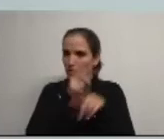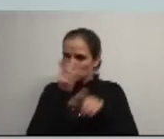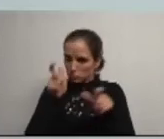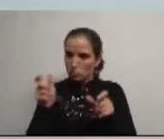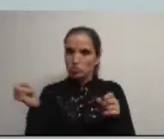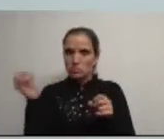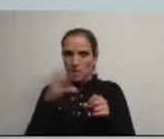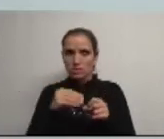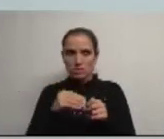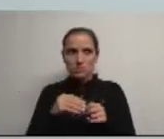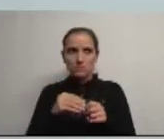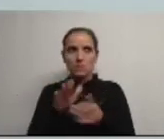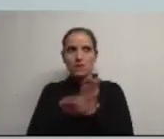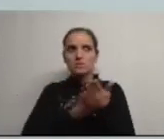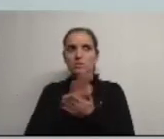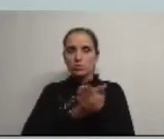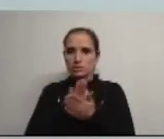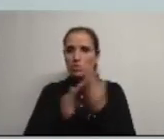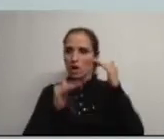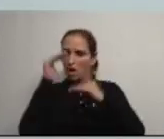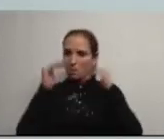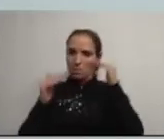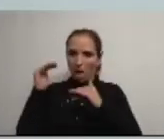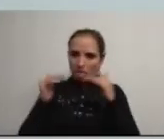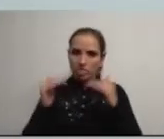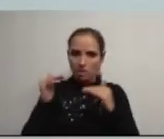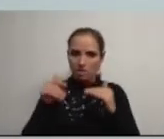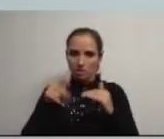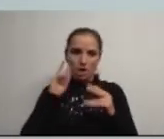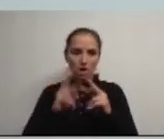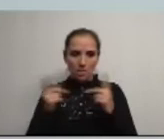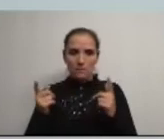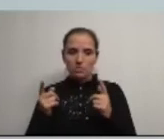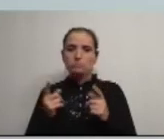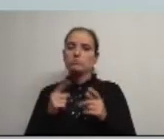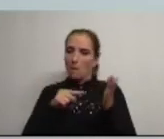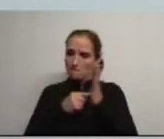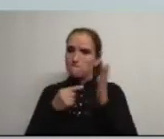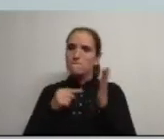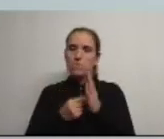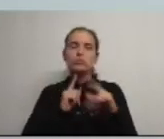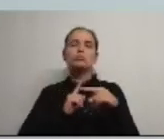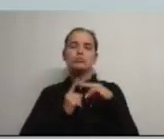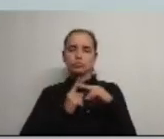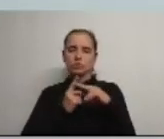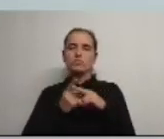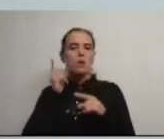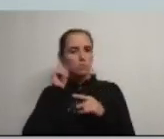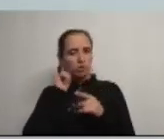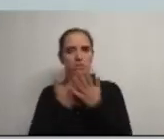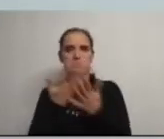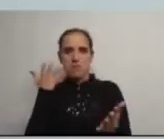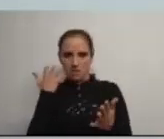a situação financeira e equilibrada do município são pontos positivos que importa relevar